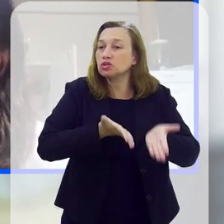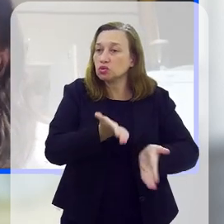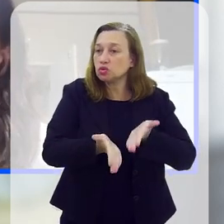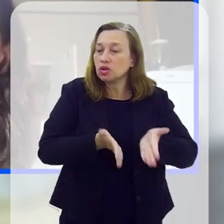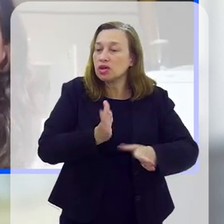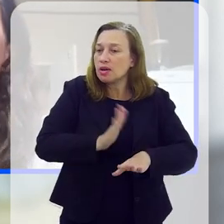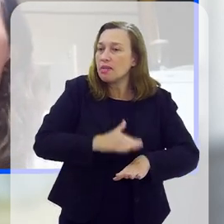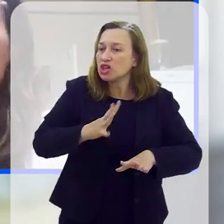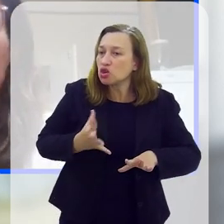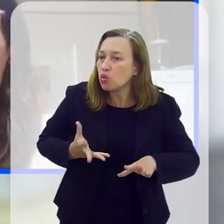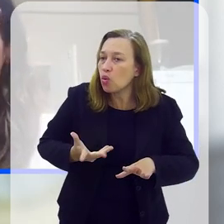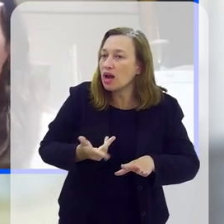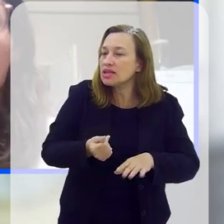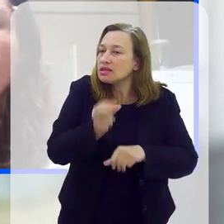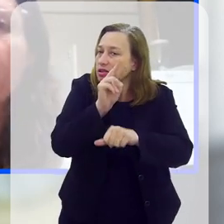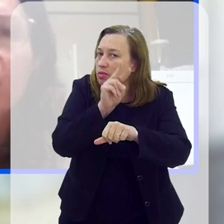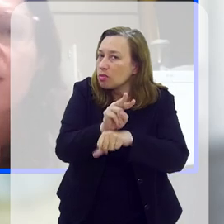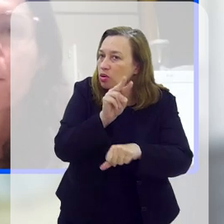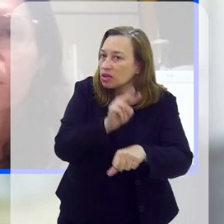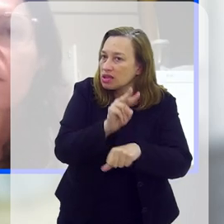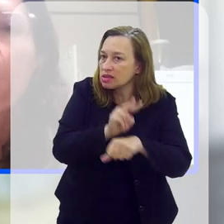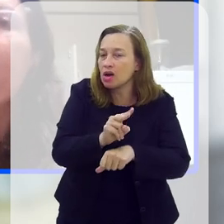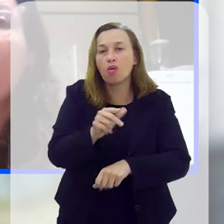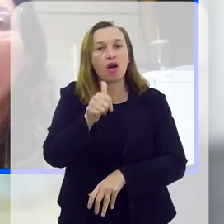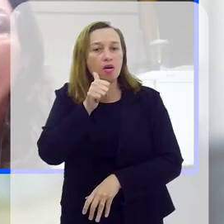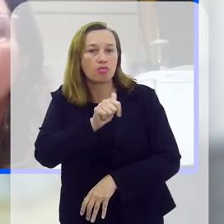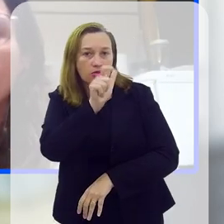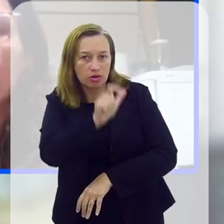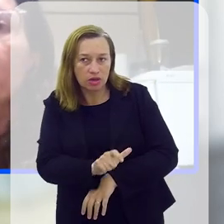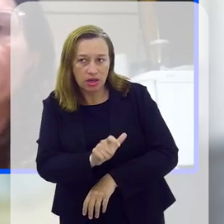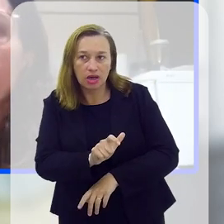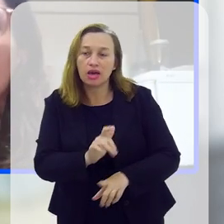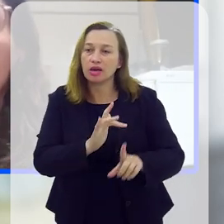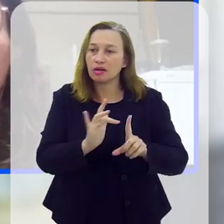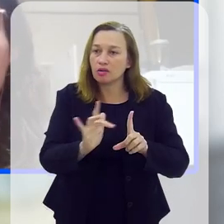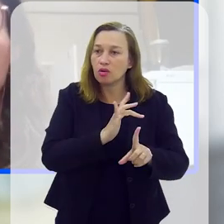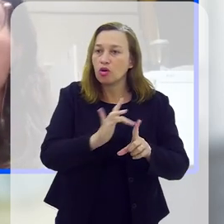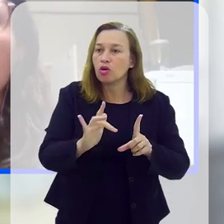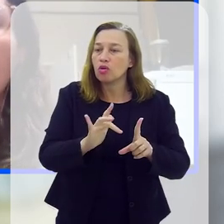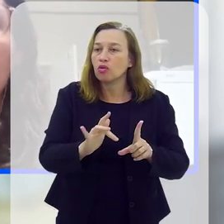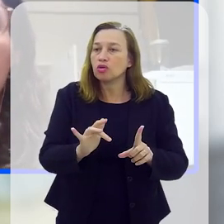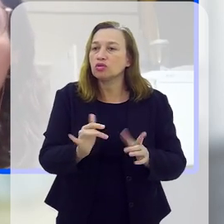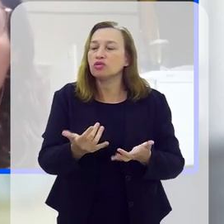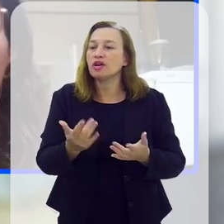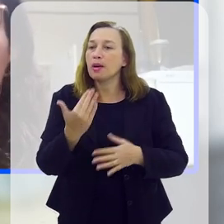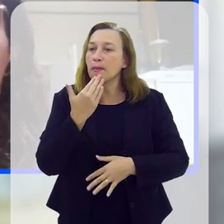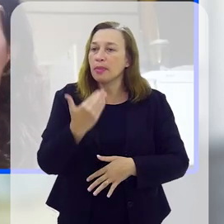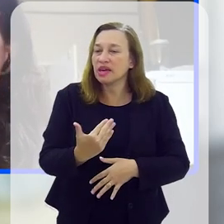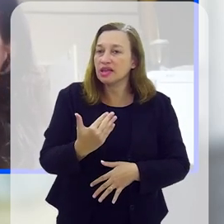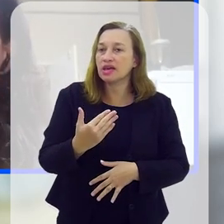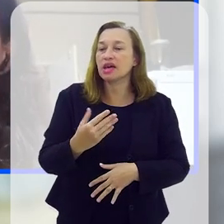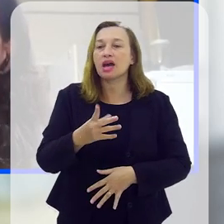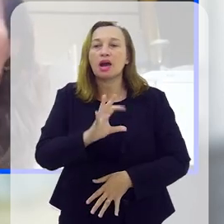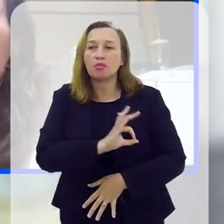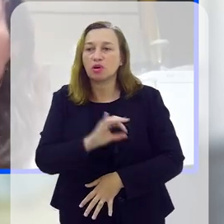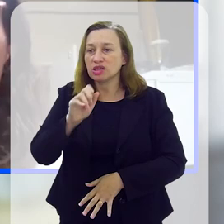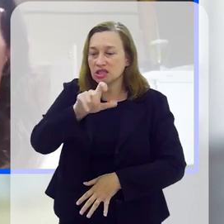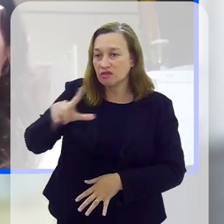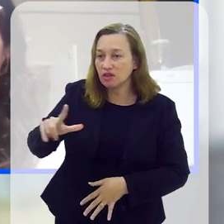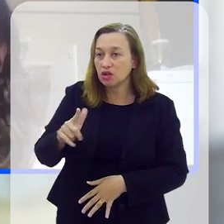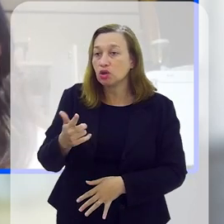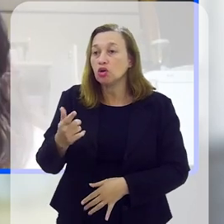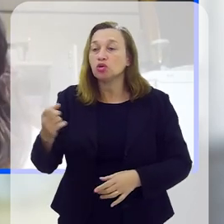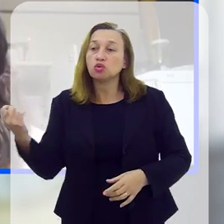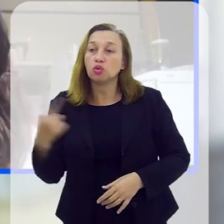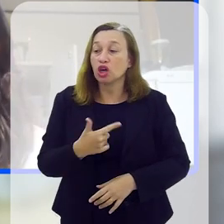tem mais condições de dar essa proteção à vítima quando a vítima vem recorrer à Polícia Civil do que outras